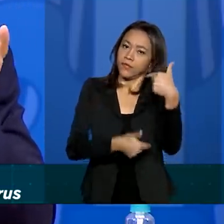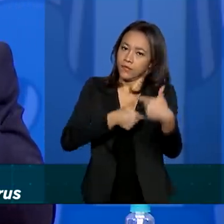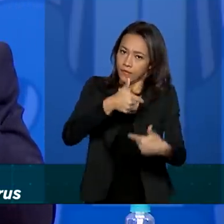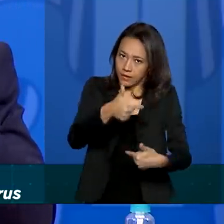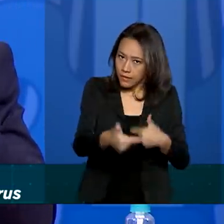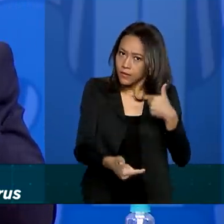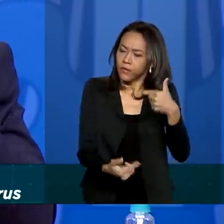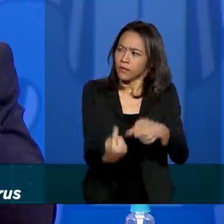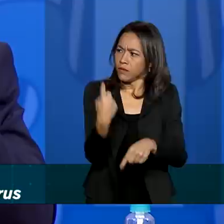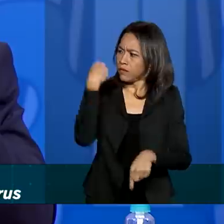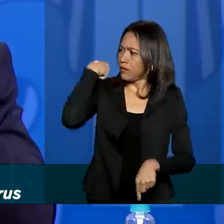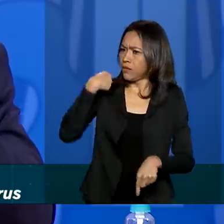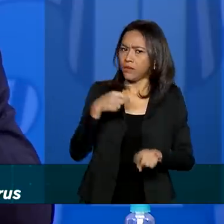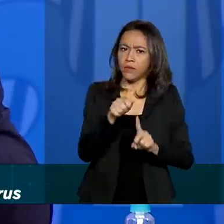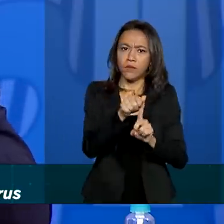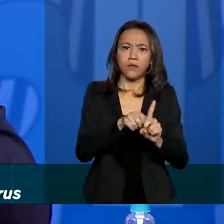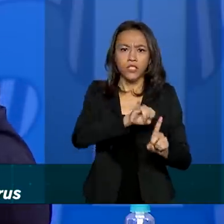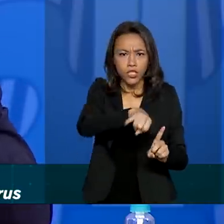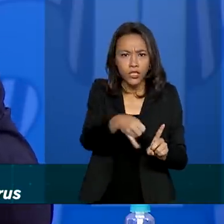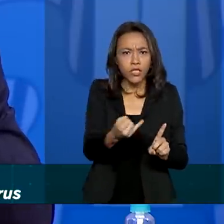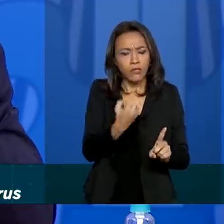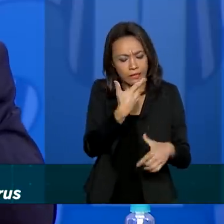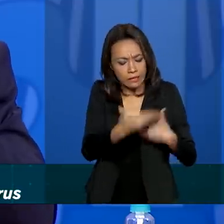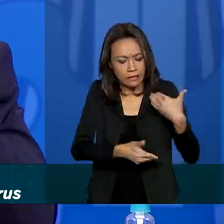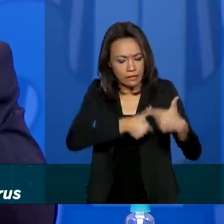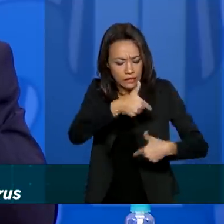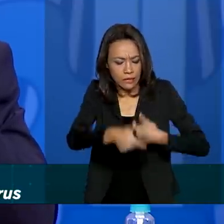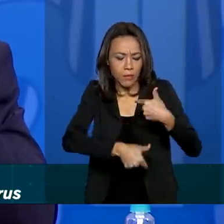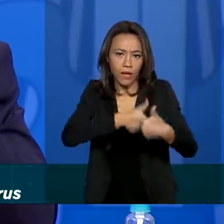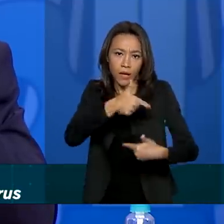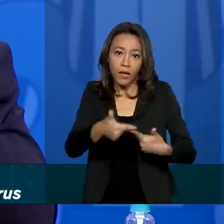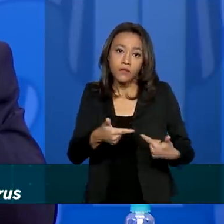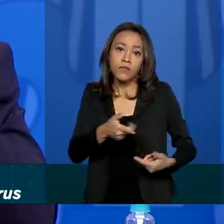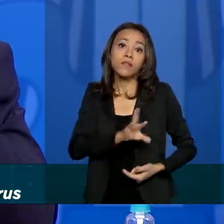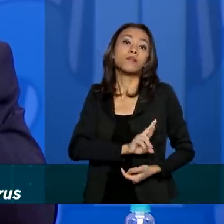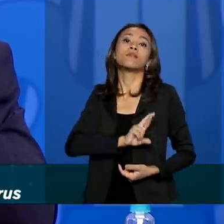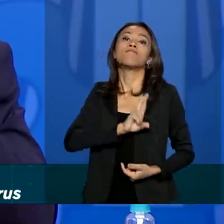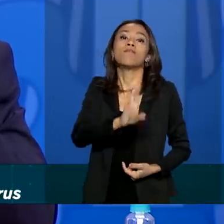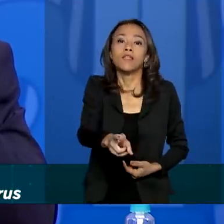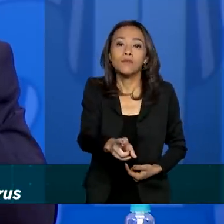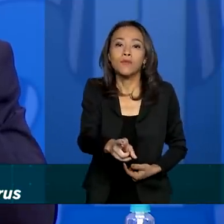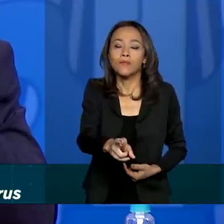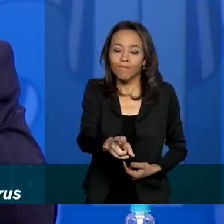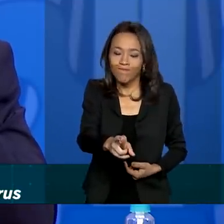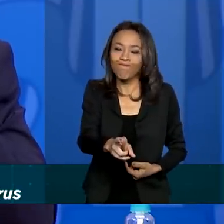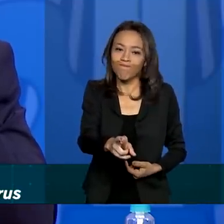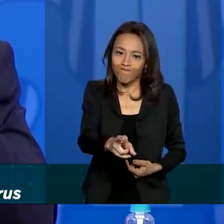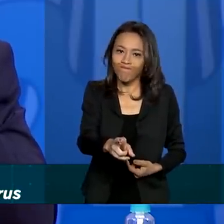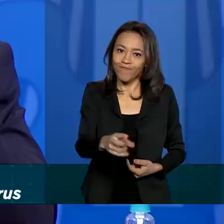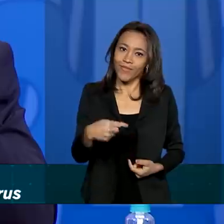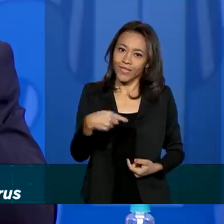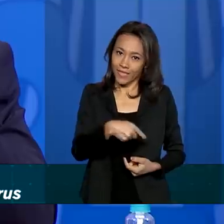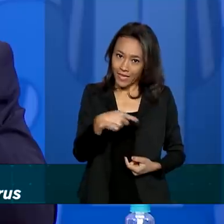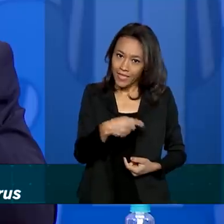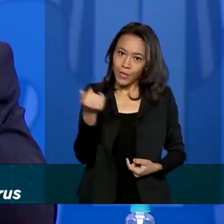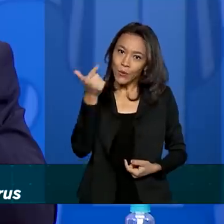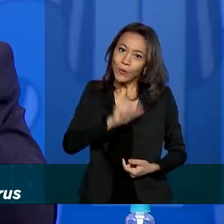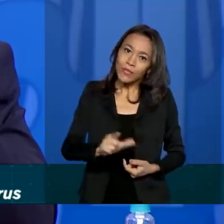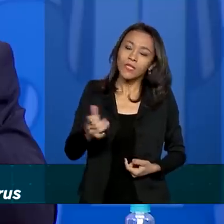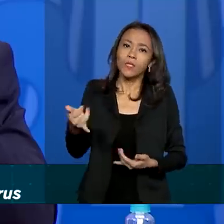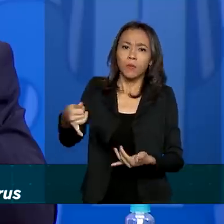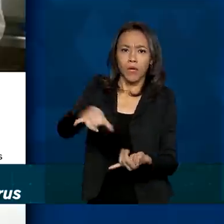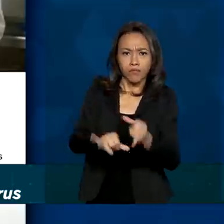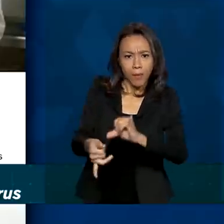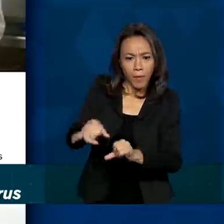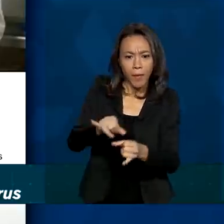tempo, desde janeiro, eles têm trabalhado com isso e os resultados disso que nos levaram a essas substâncias. Ali dá para